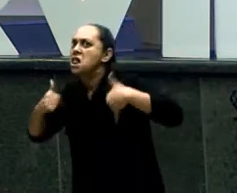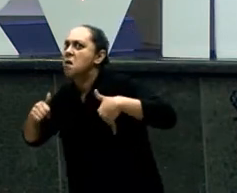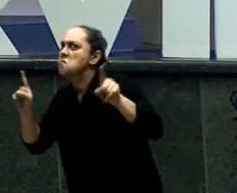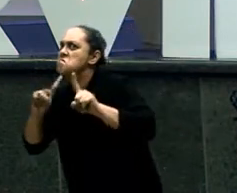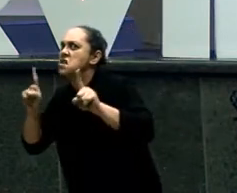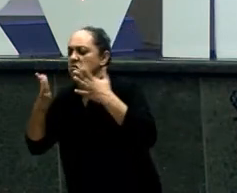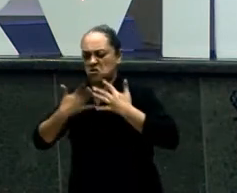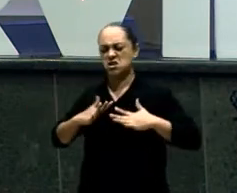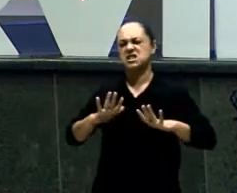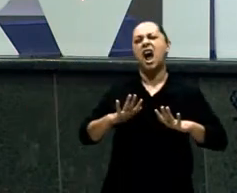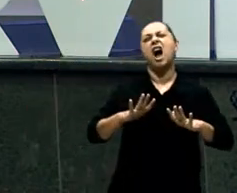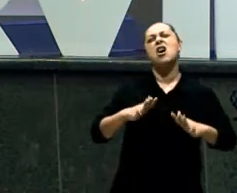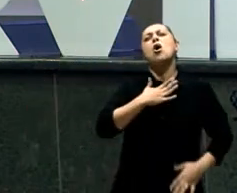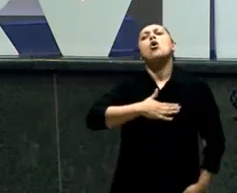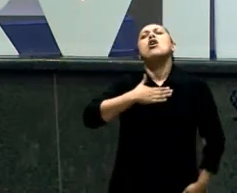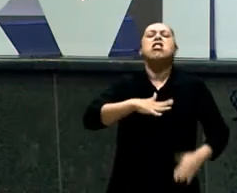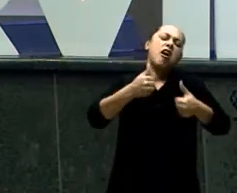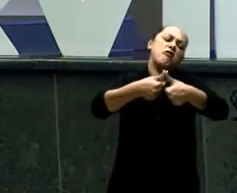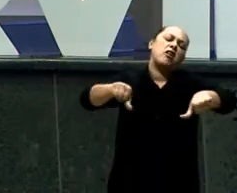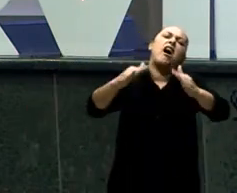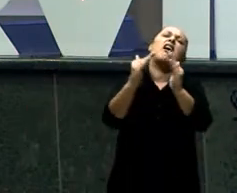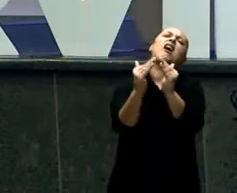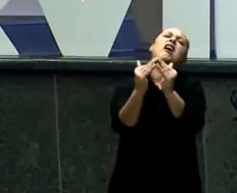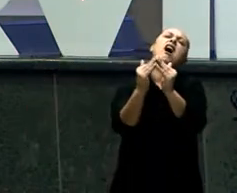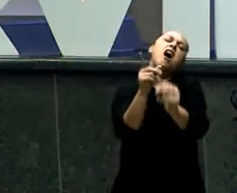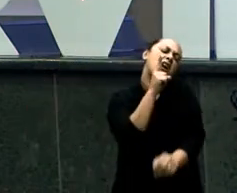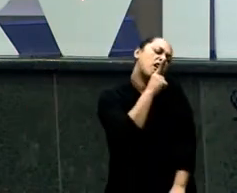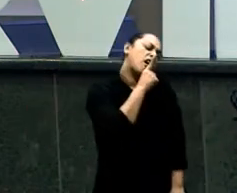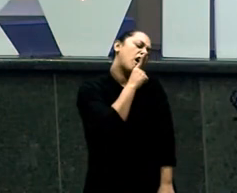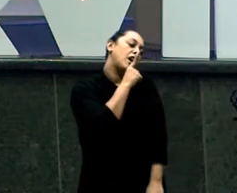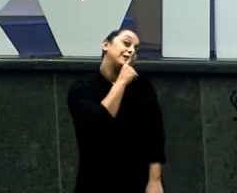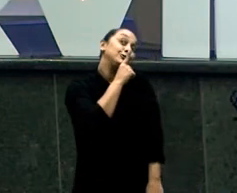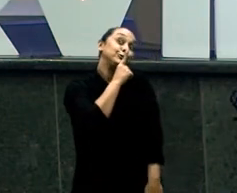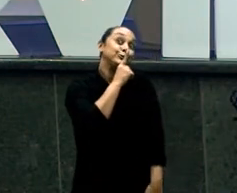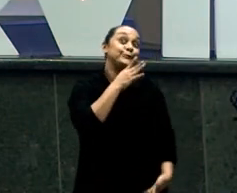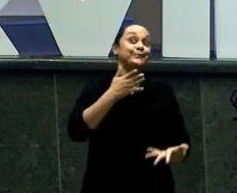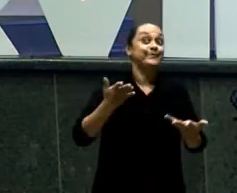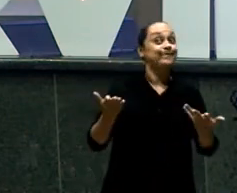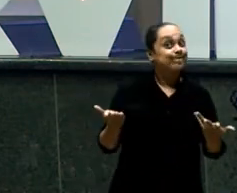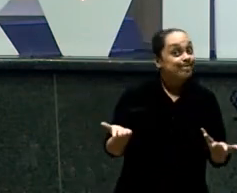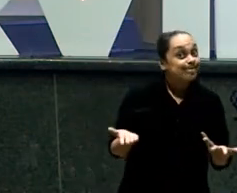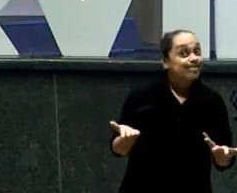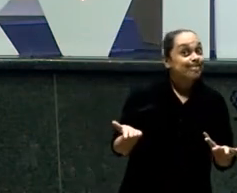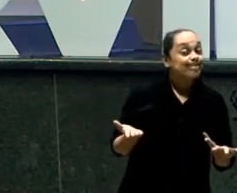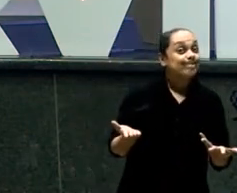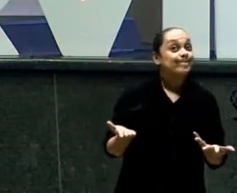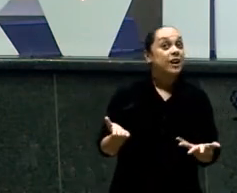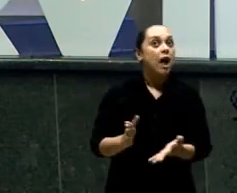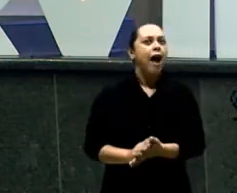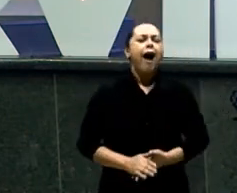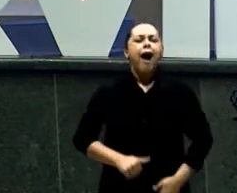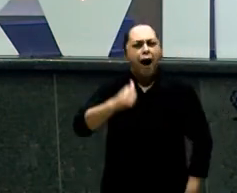o Exaú só deu mais moral Para o Exaú A mãe trouxe Para perto E ensinou Para ele Tudo